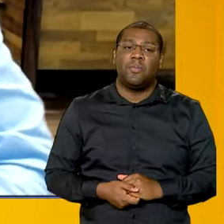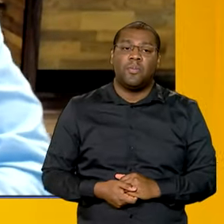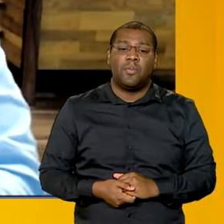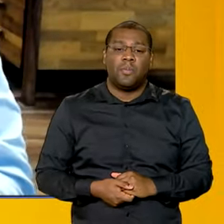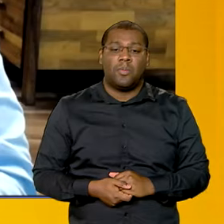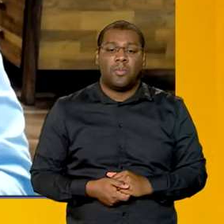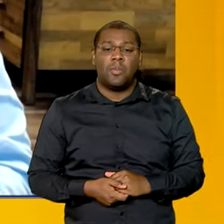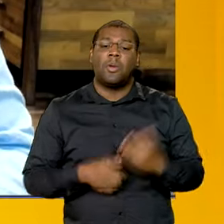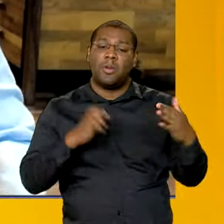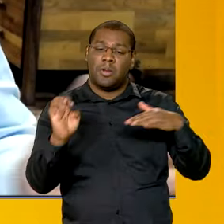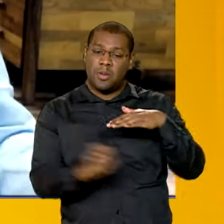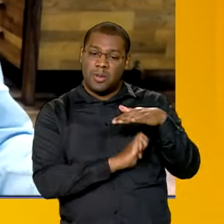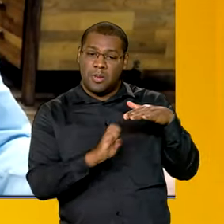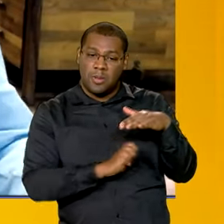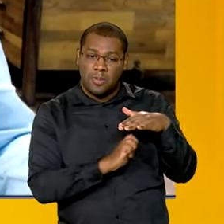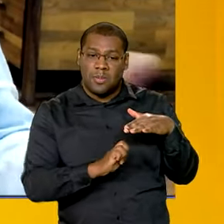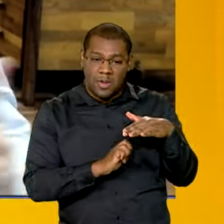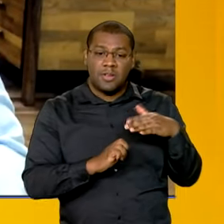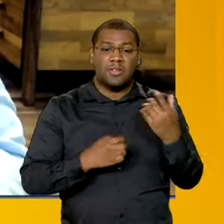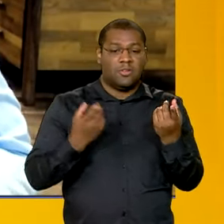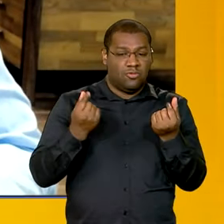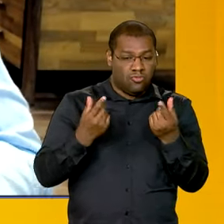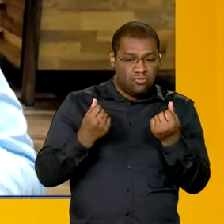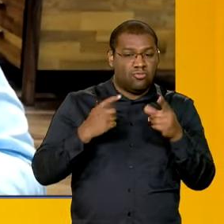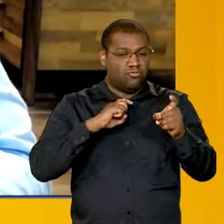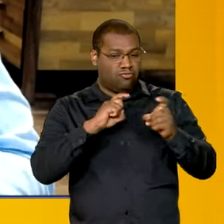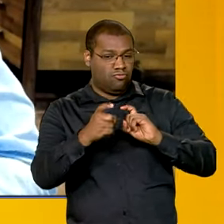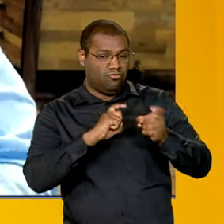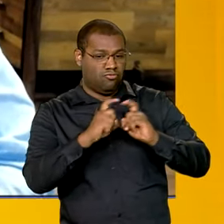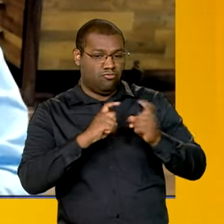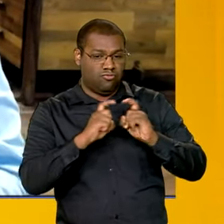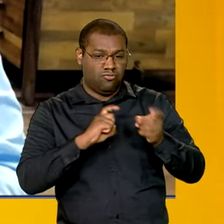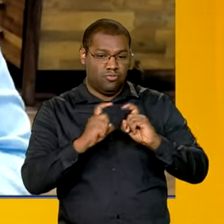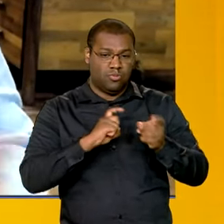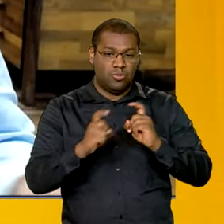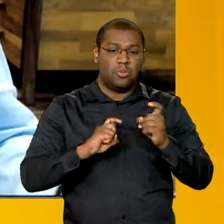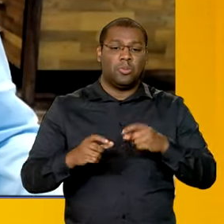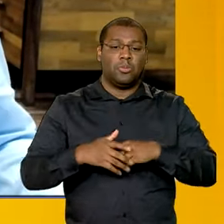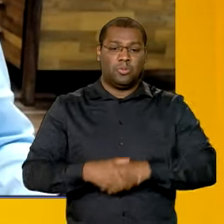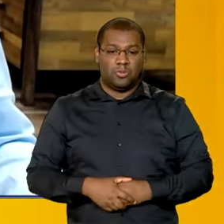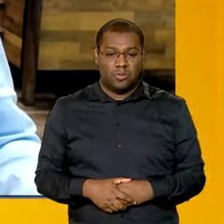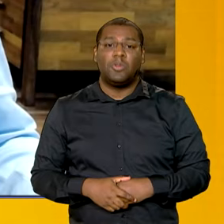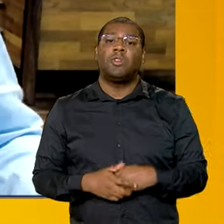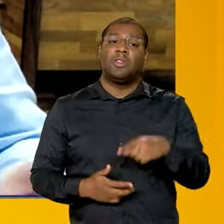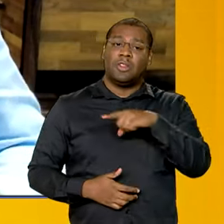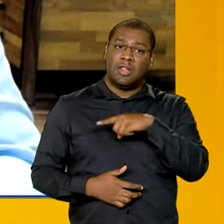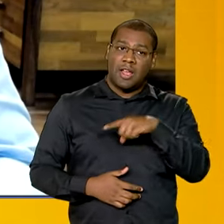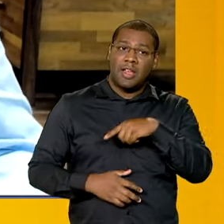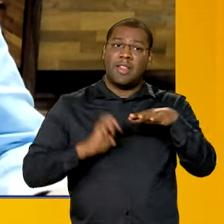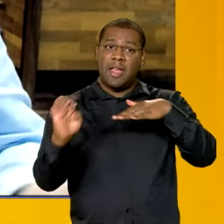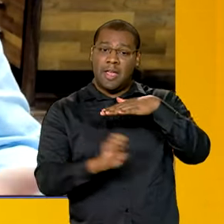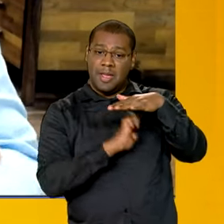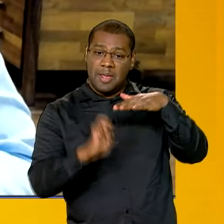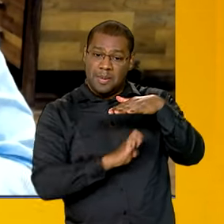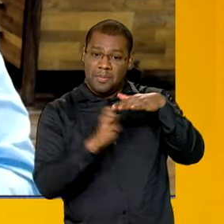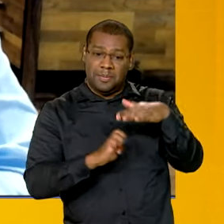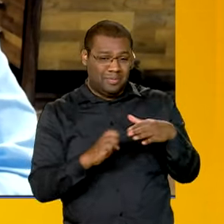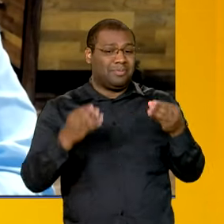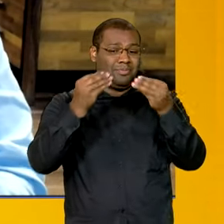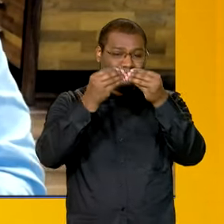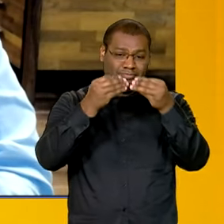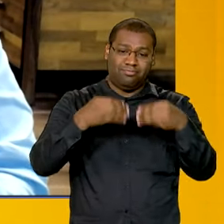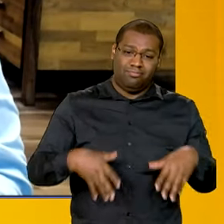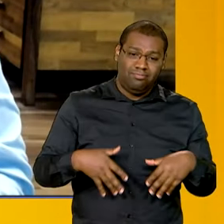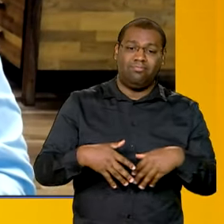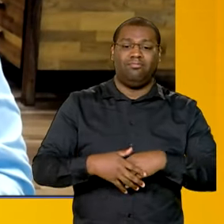para poder administrar esse processo de transição, tem empresas debaixo d'água, não conseguem funcionar, enfim.